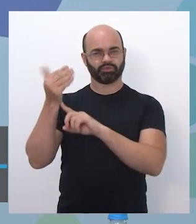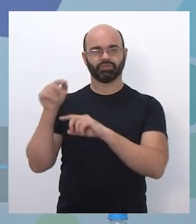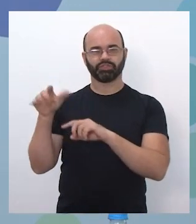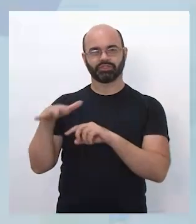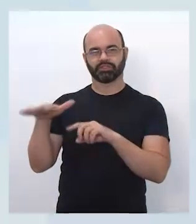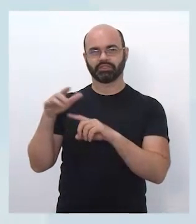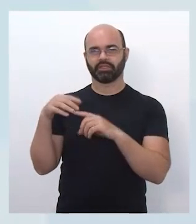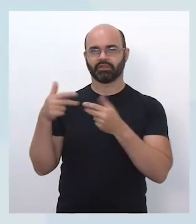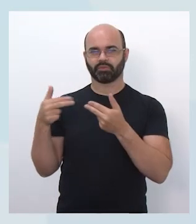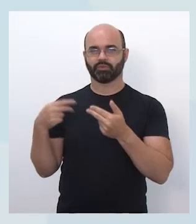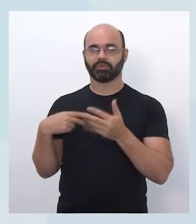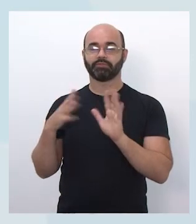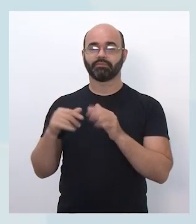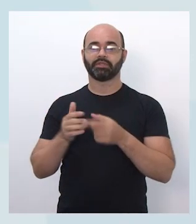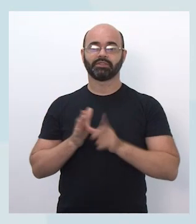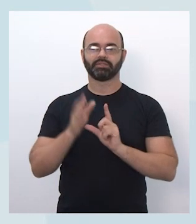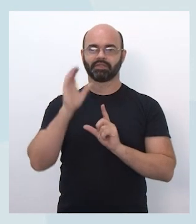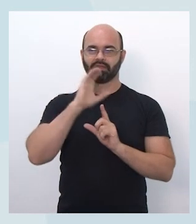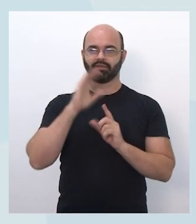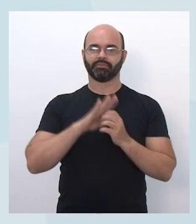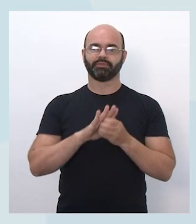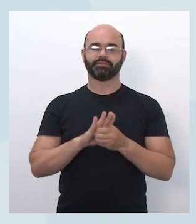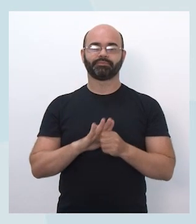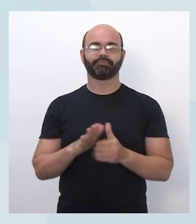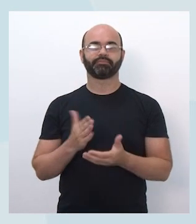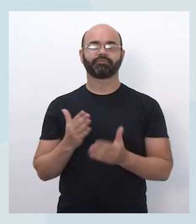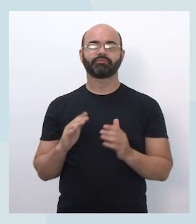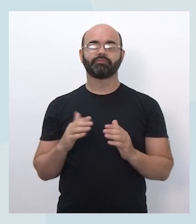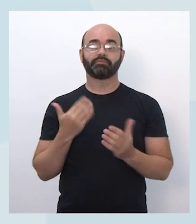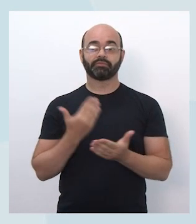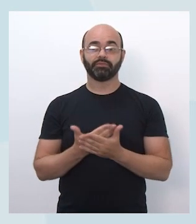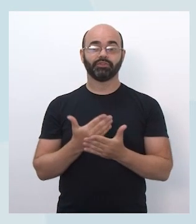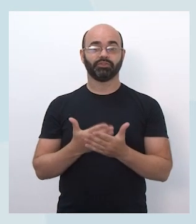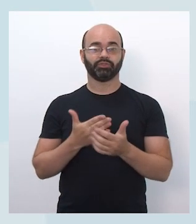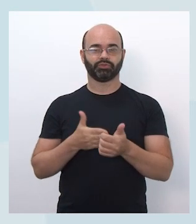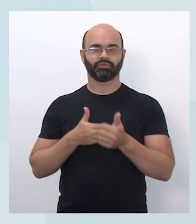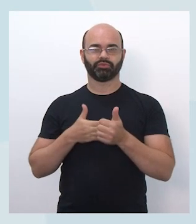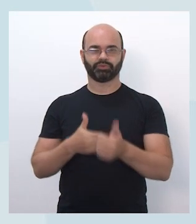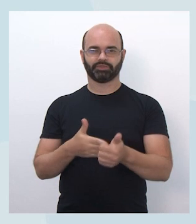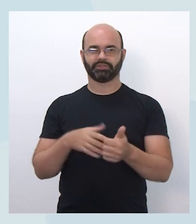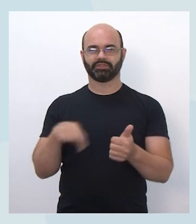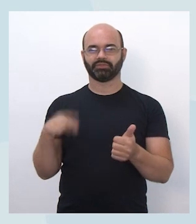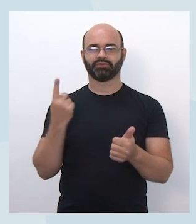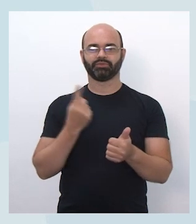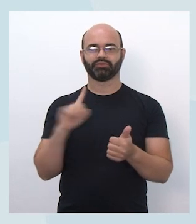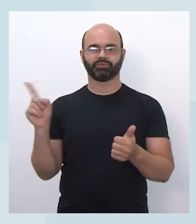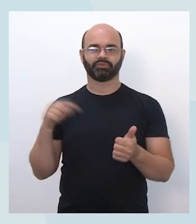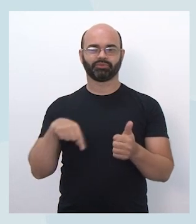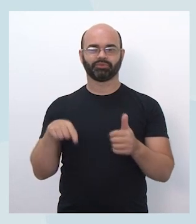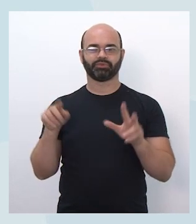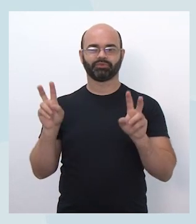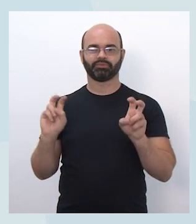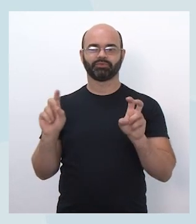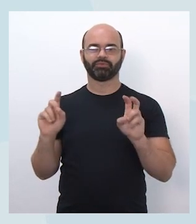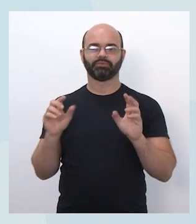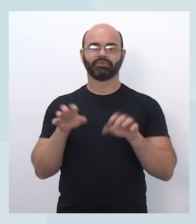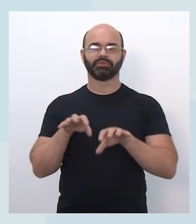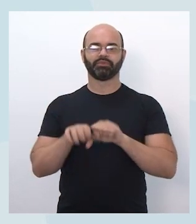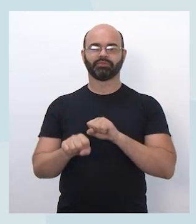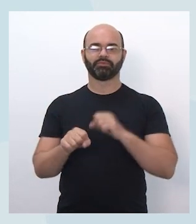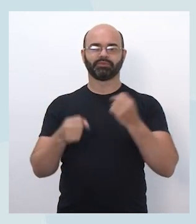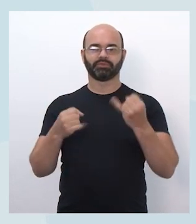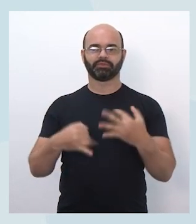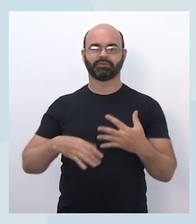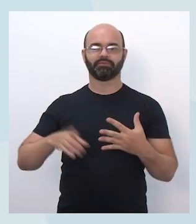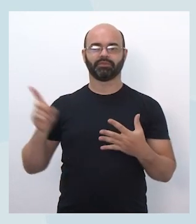a orientação de estudos, que é a última pilar das nossas trias formativas, retomando